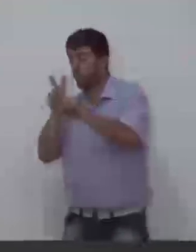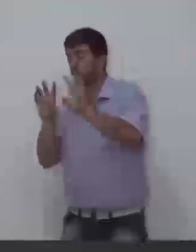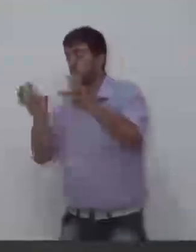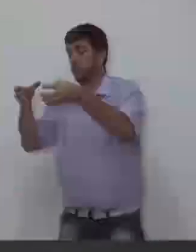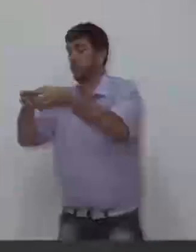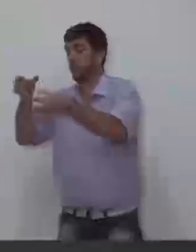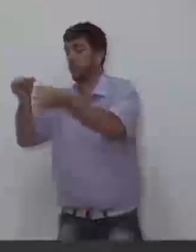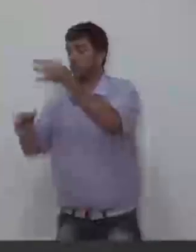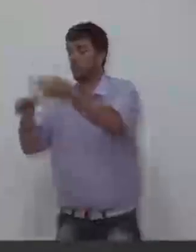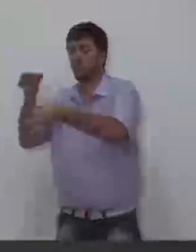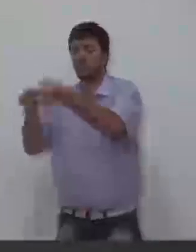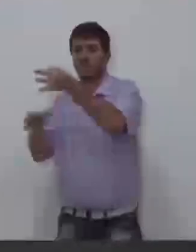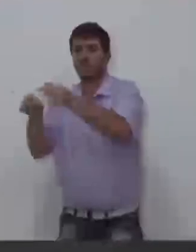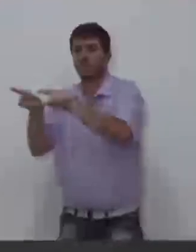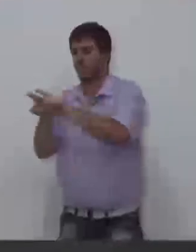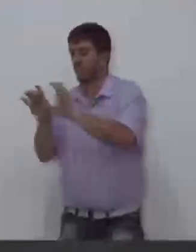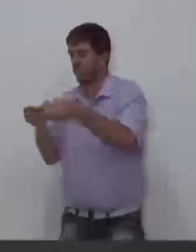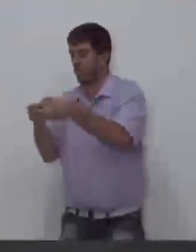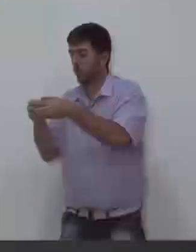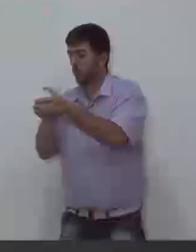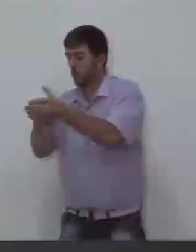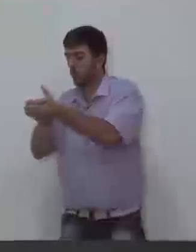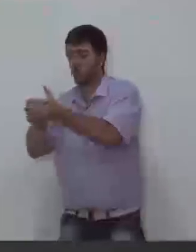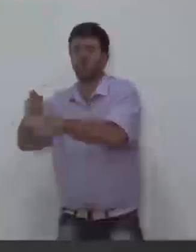Permanentes, a voz com os senhores vereadores.